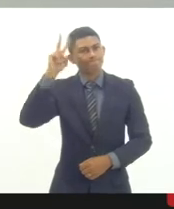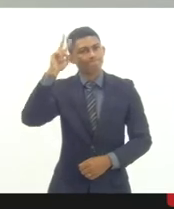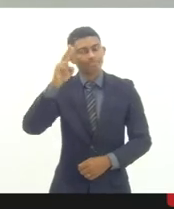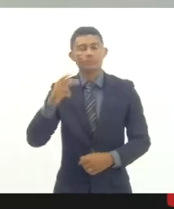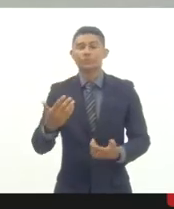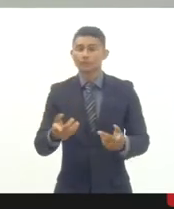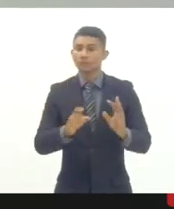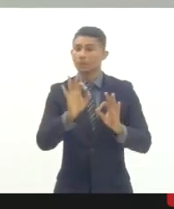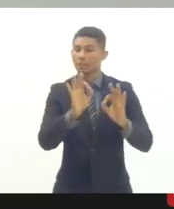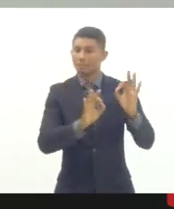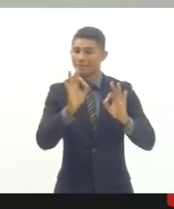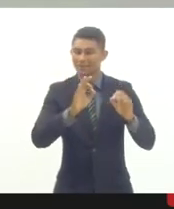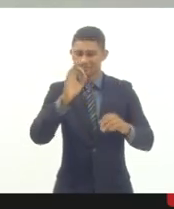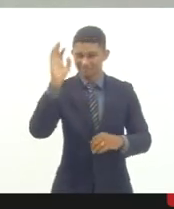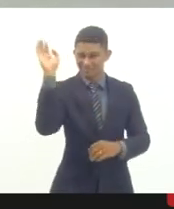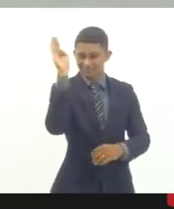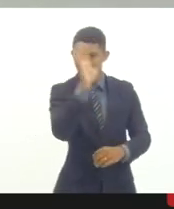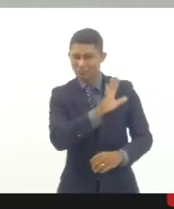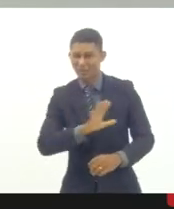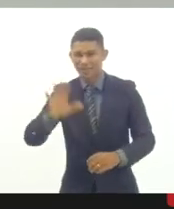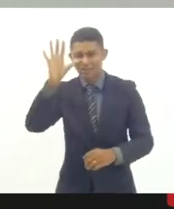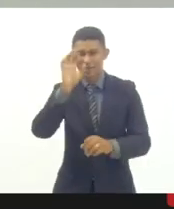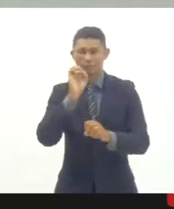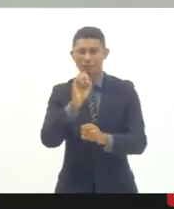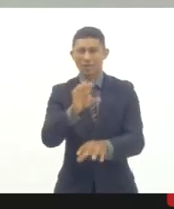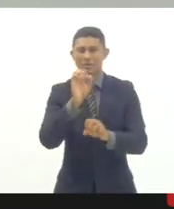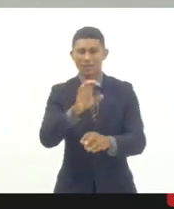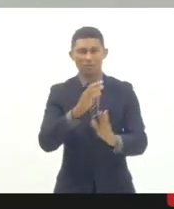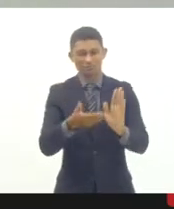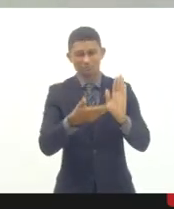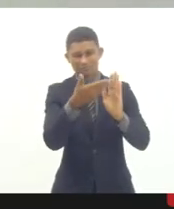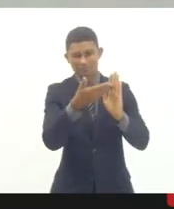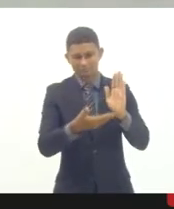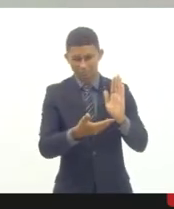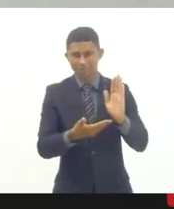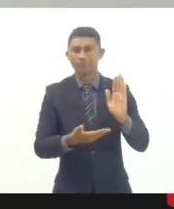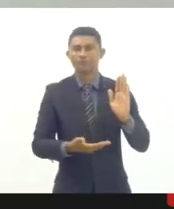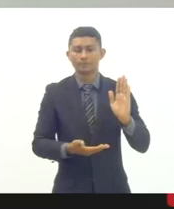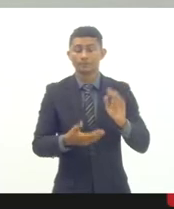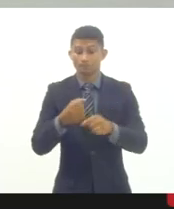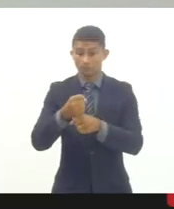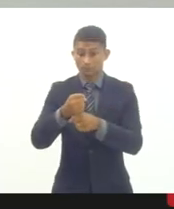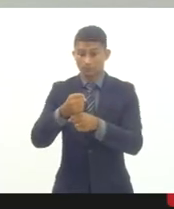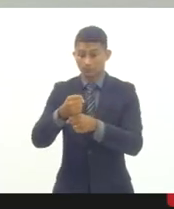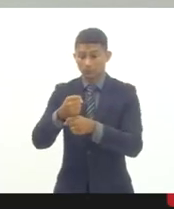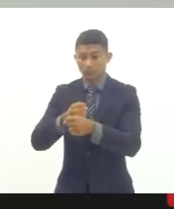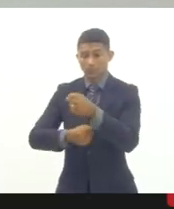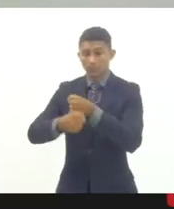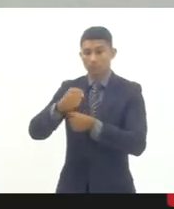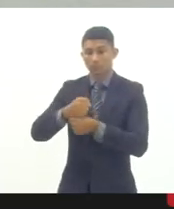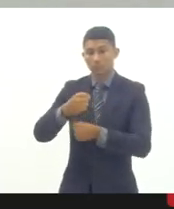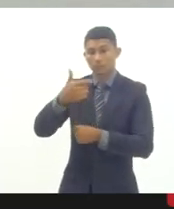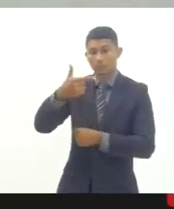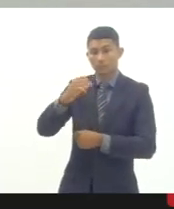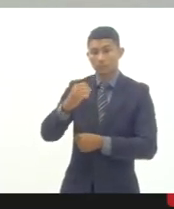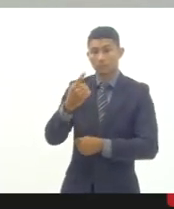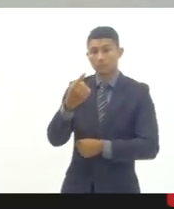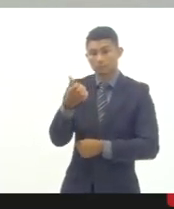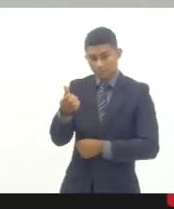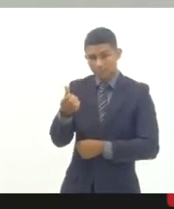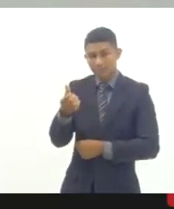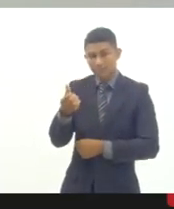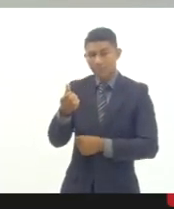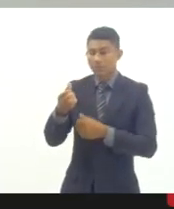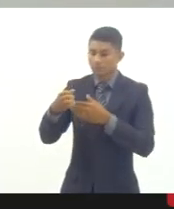Nacional de Educação, propositadamente, a partir de 2016, quando tivemos